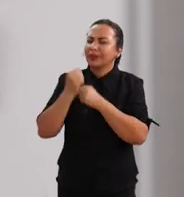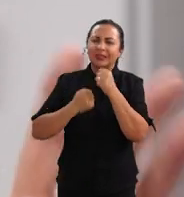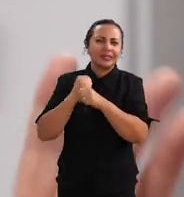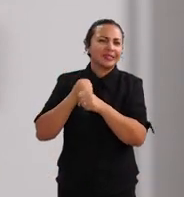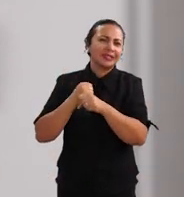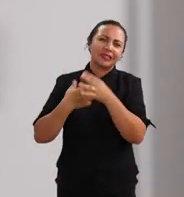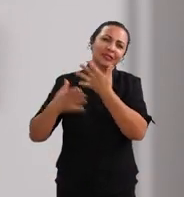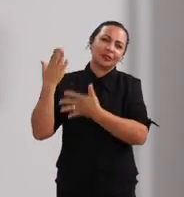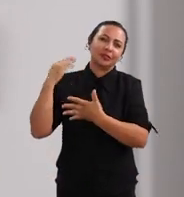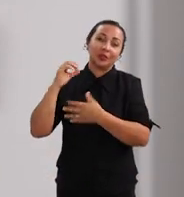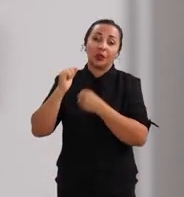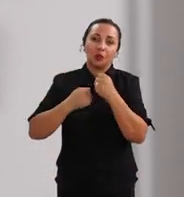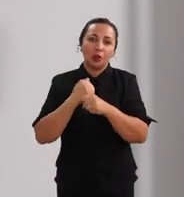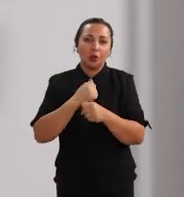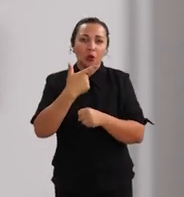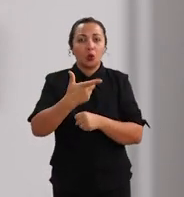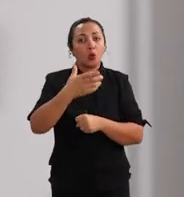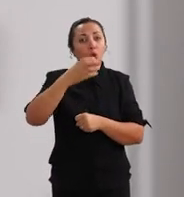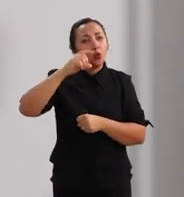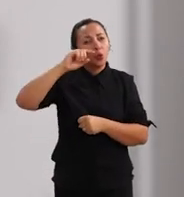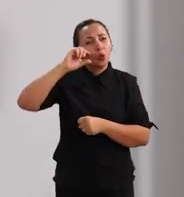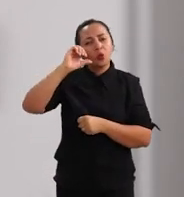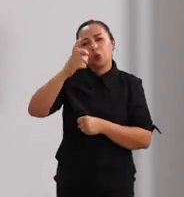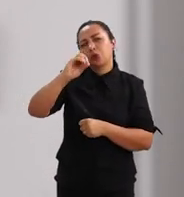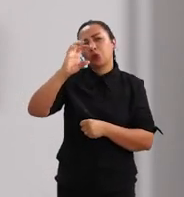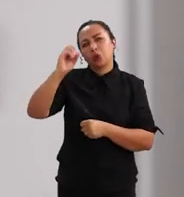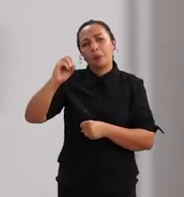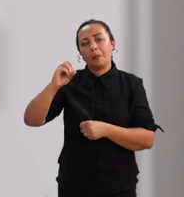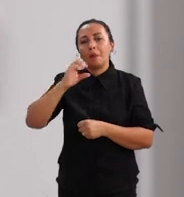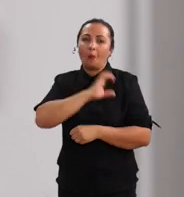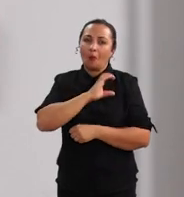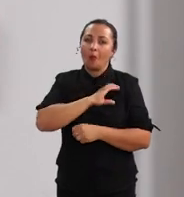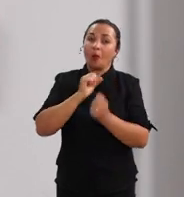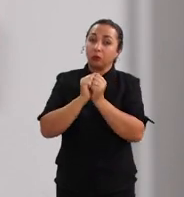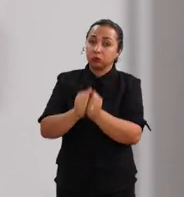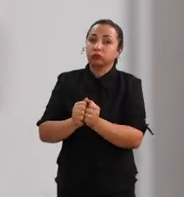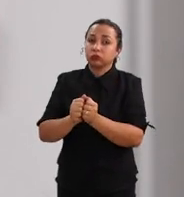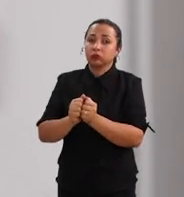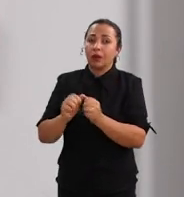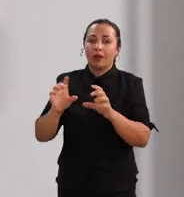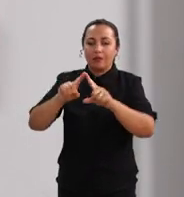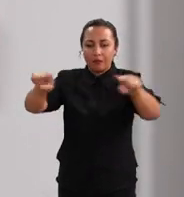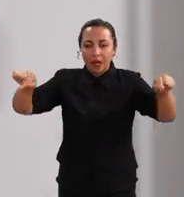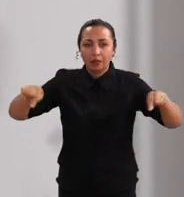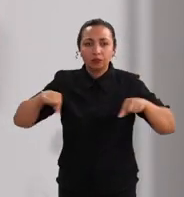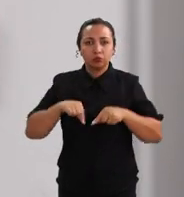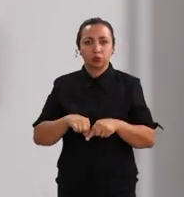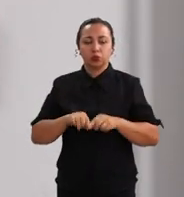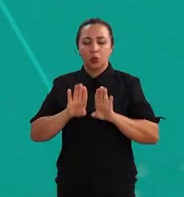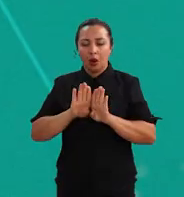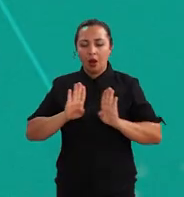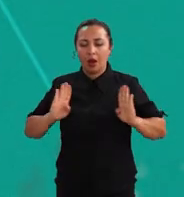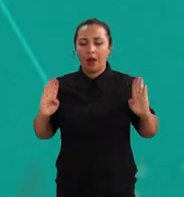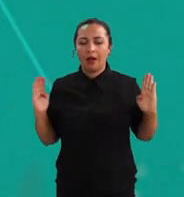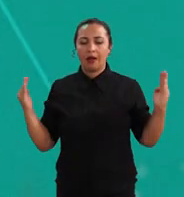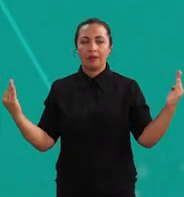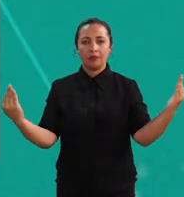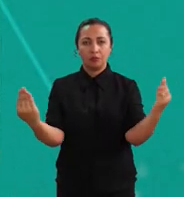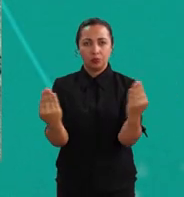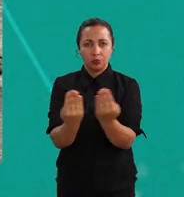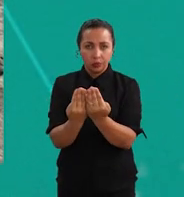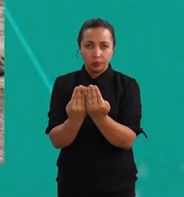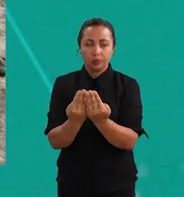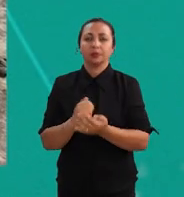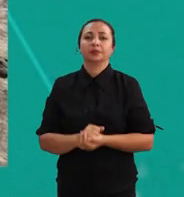lá há muitos anos. E no ano 2000, ele e os seus colegas, na época, eles fecharam umas áreas,